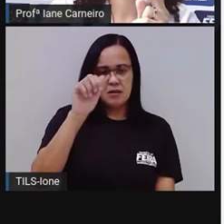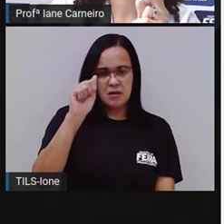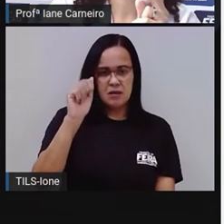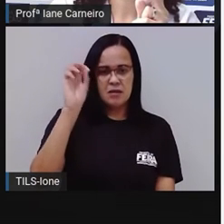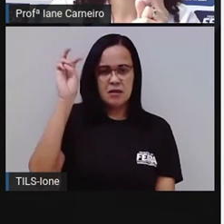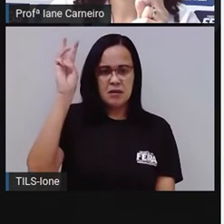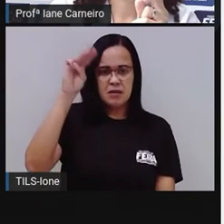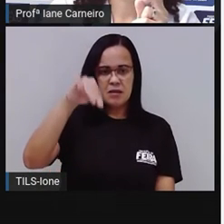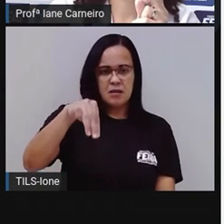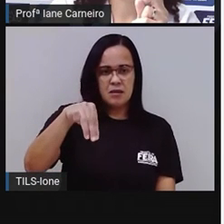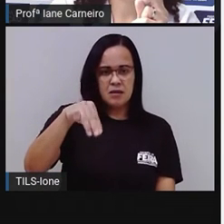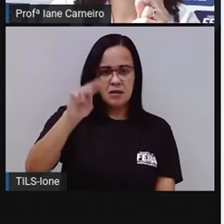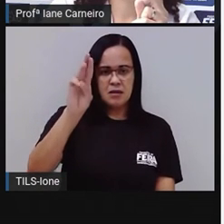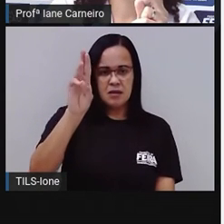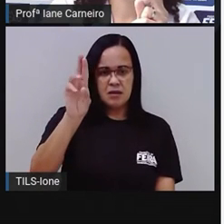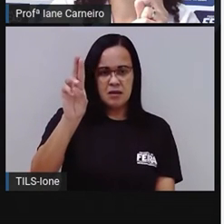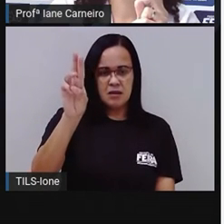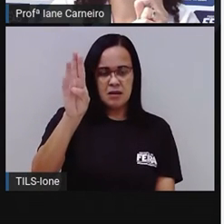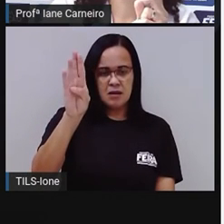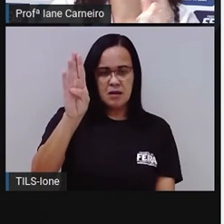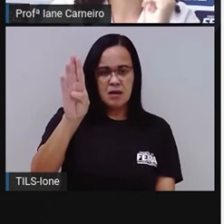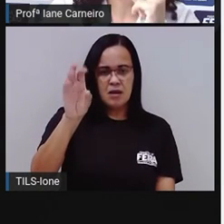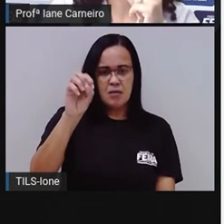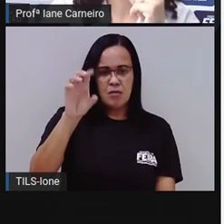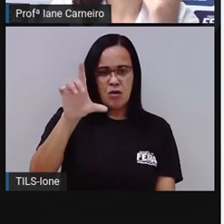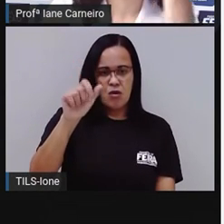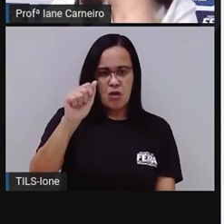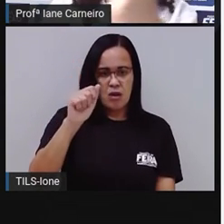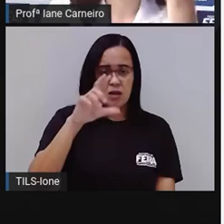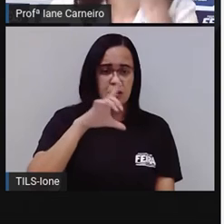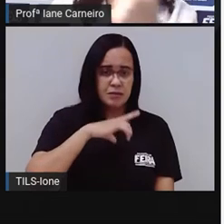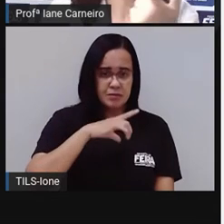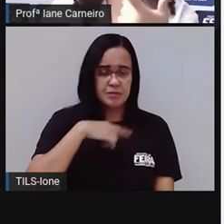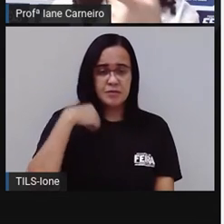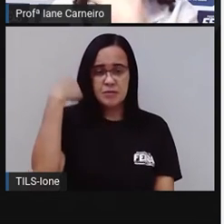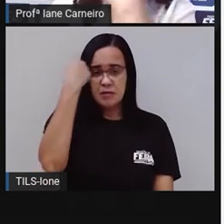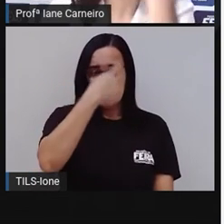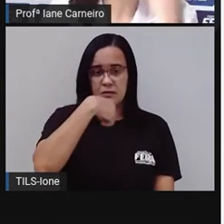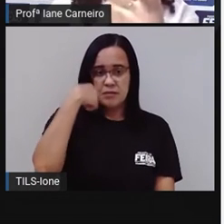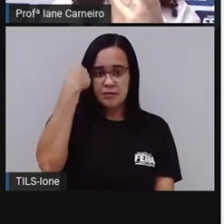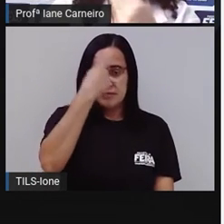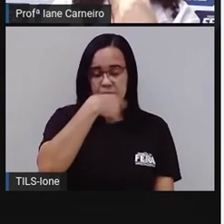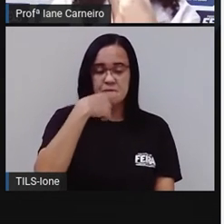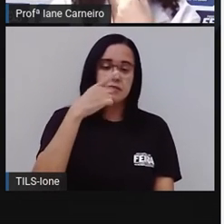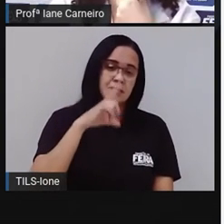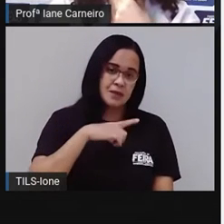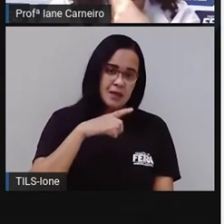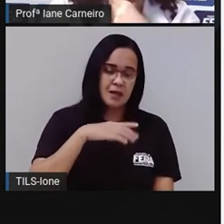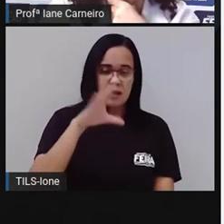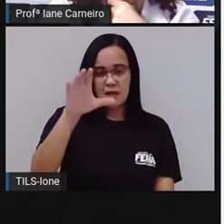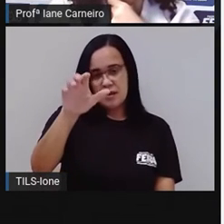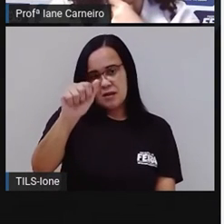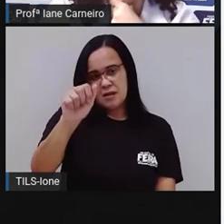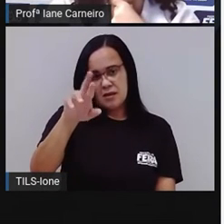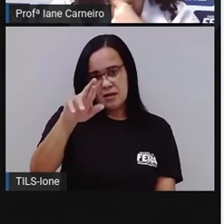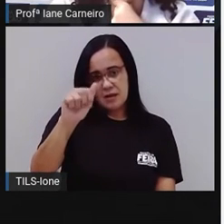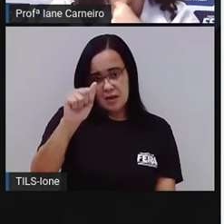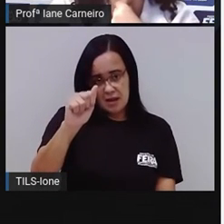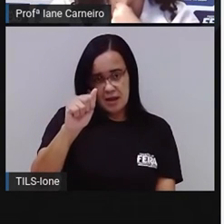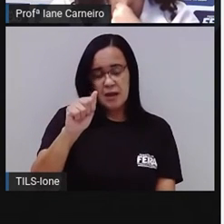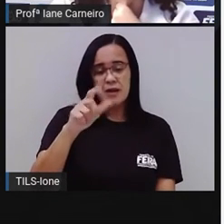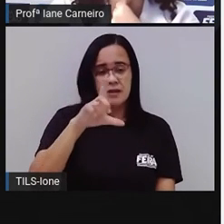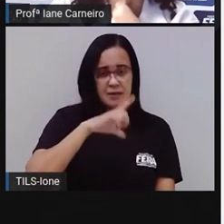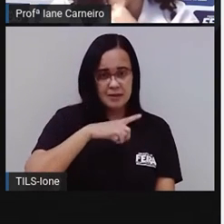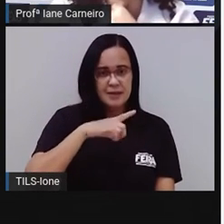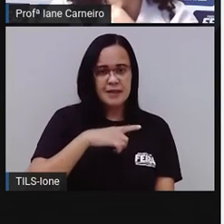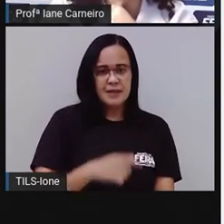cara, ó, palavra cara, do rosto, né? A cara. E a outra palavra, quem conseguiu